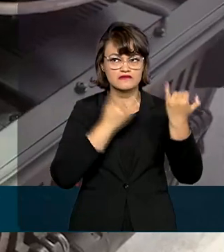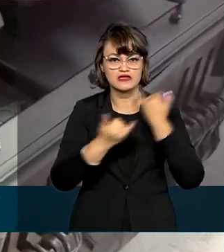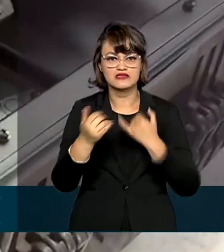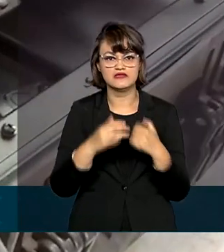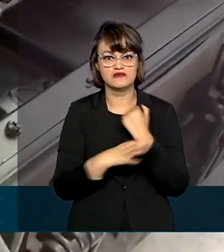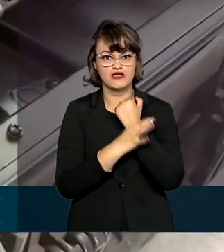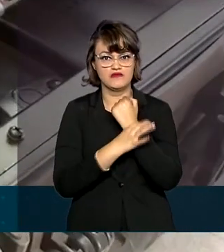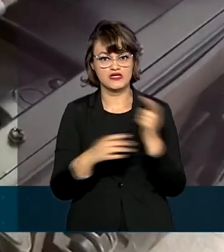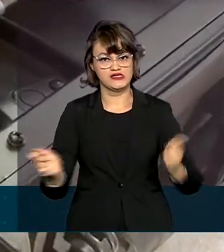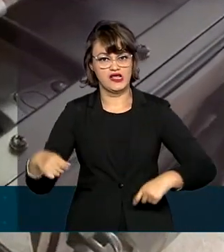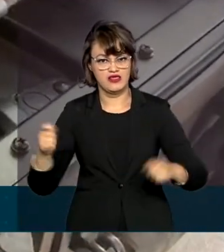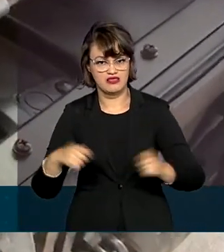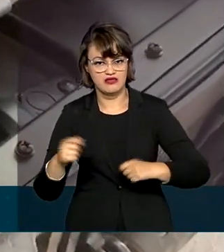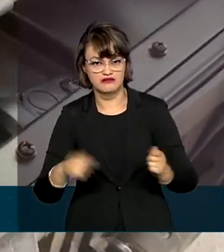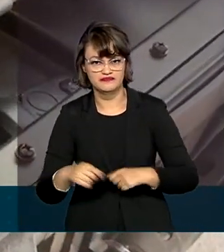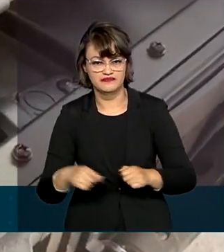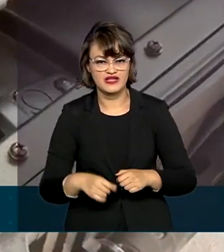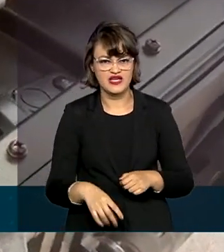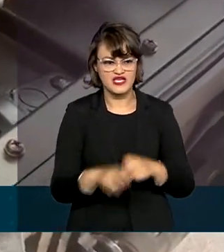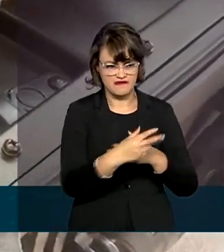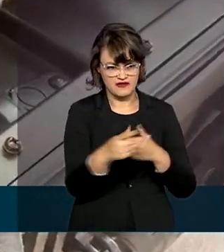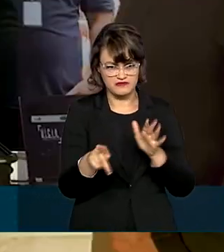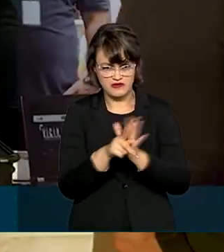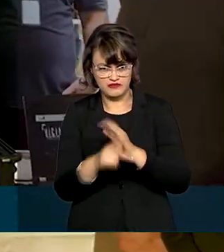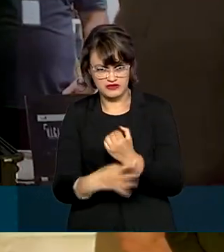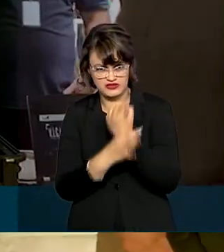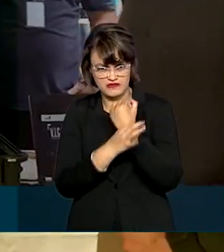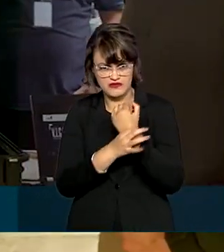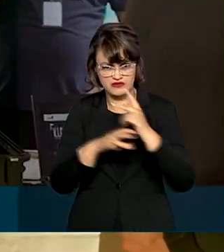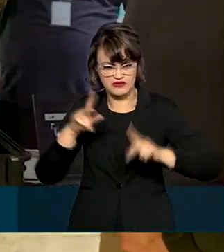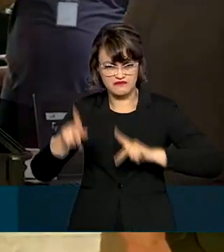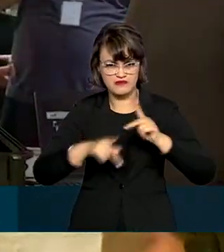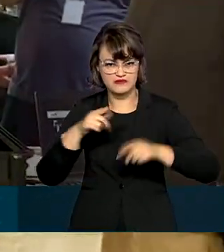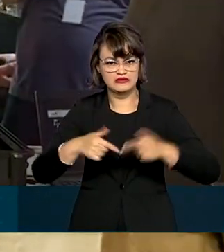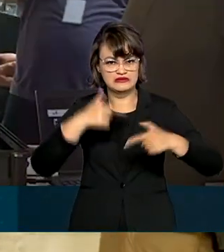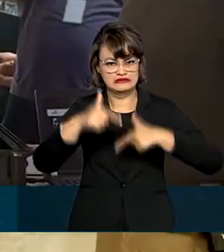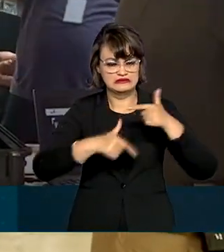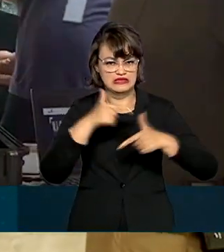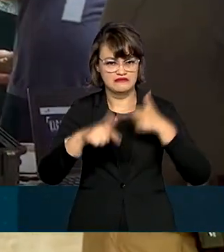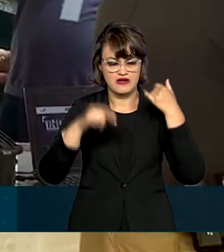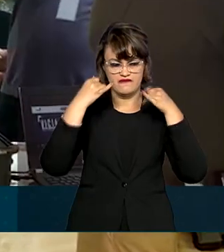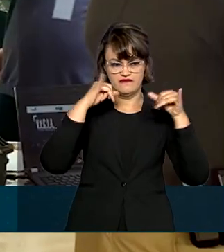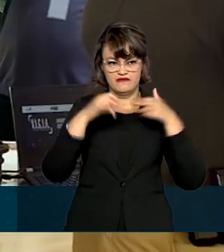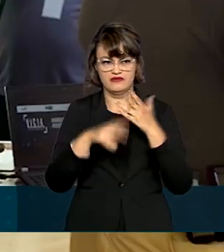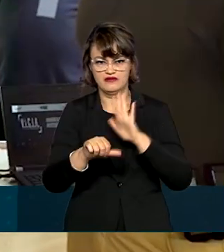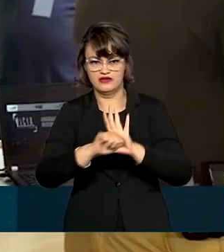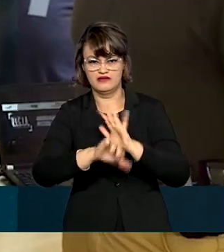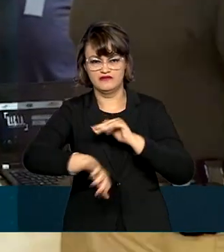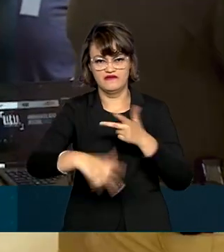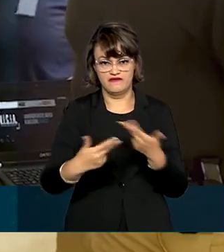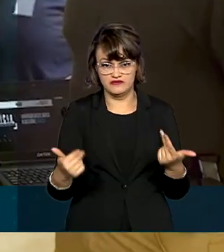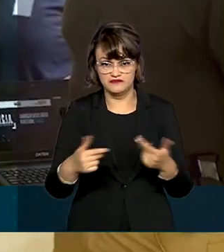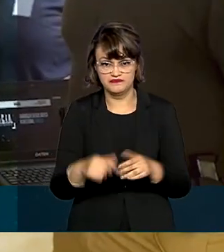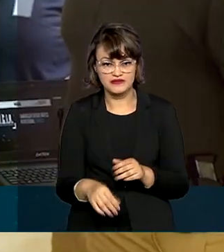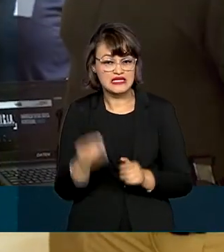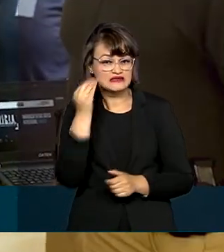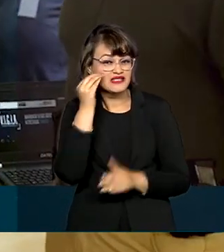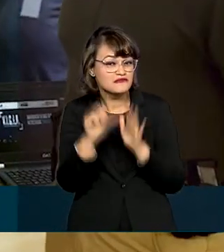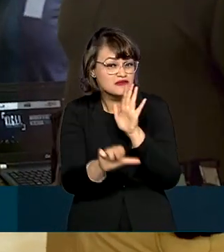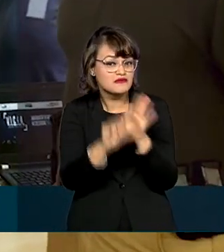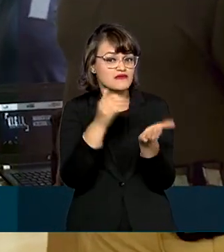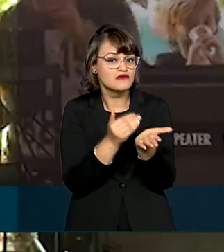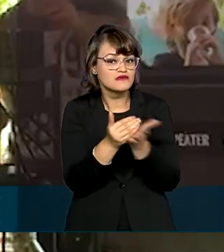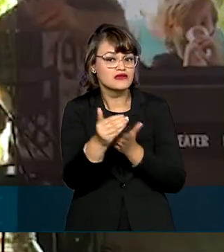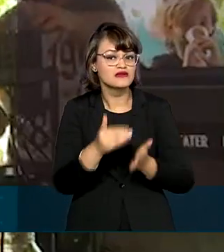forma segura entre as instituições de segurança pública que atuam nessa faixa de fronteira. E o primeiro teste foi feito pelo